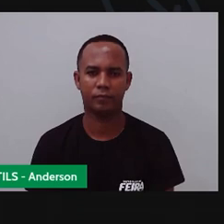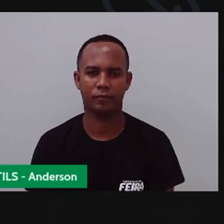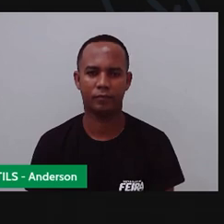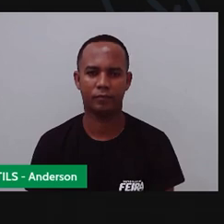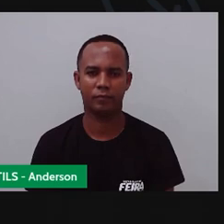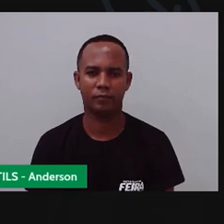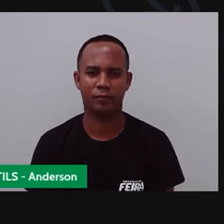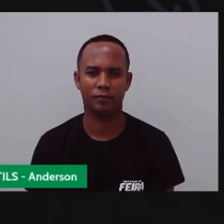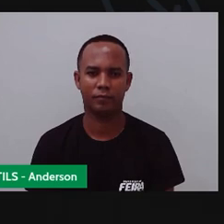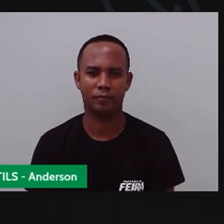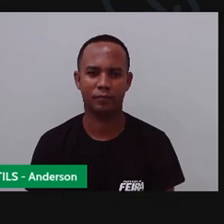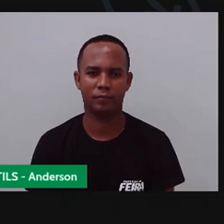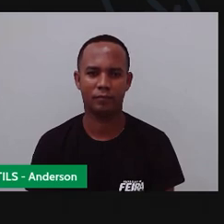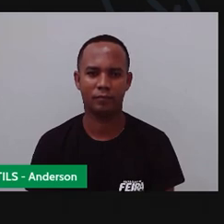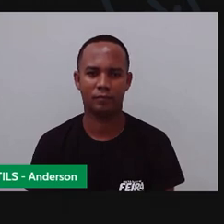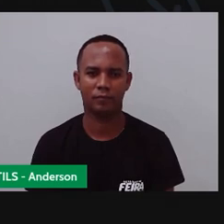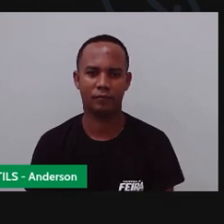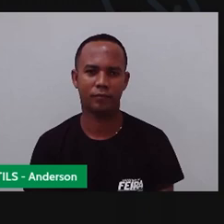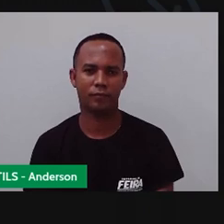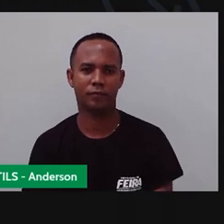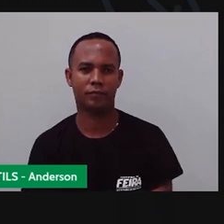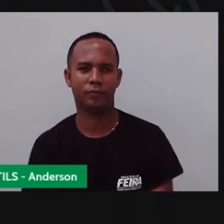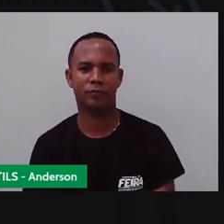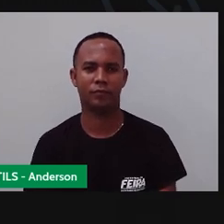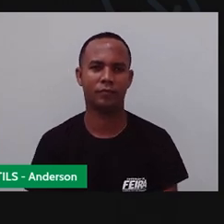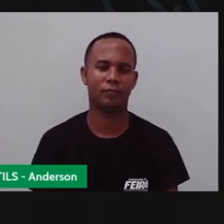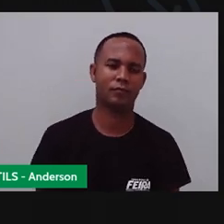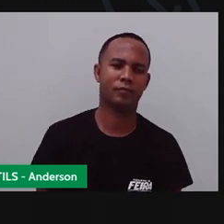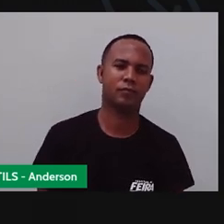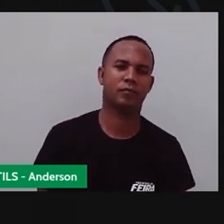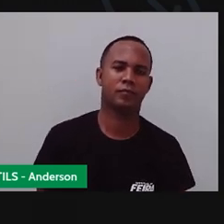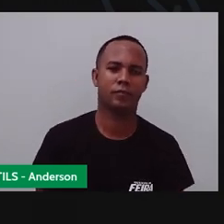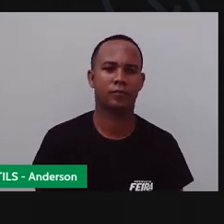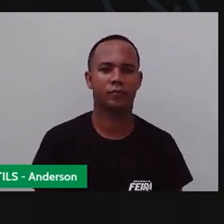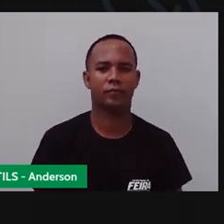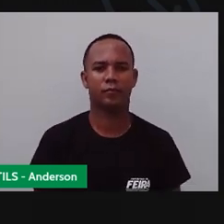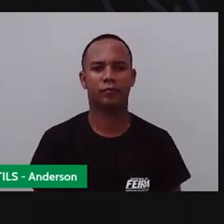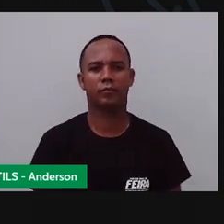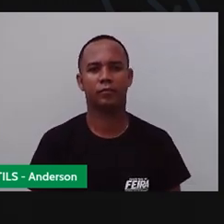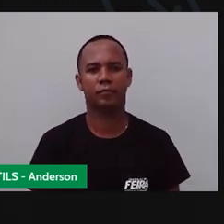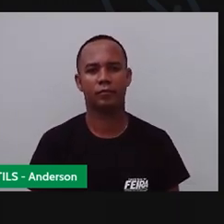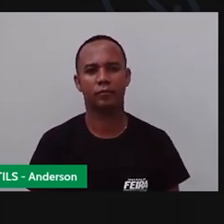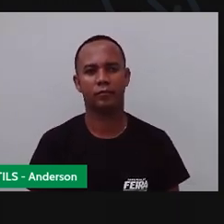quê? Isso é reaproveitar, ó.